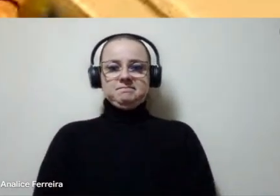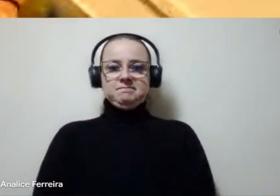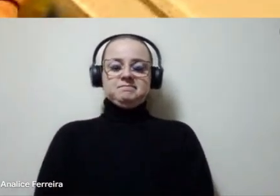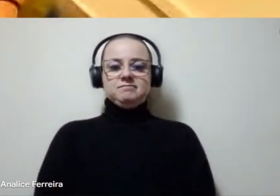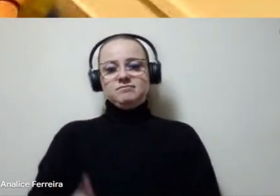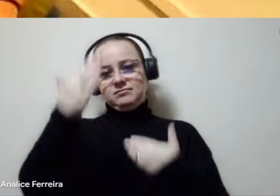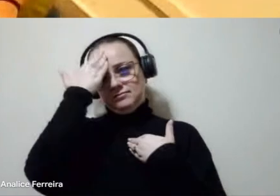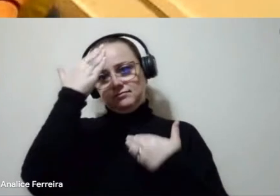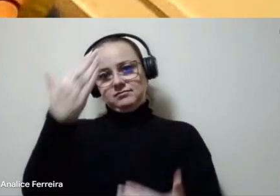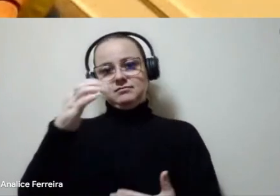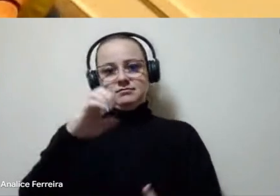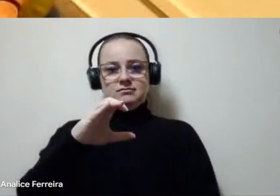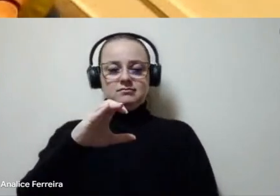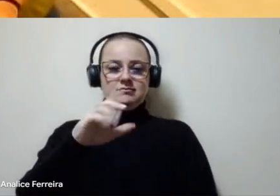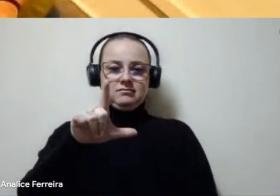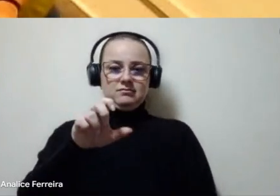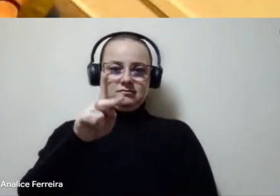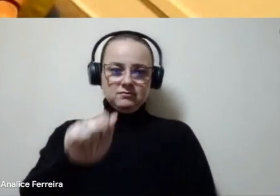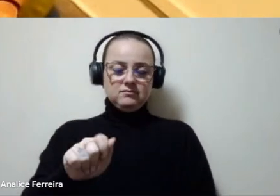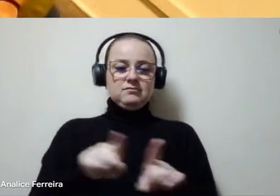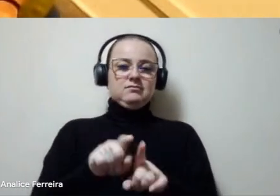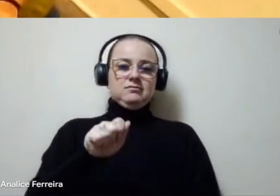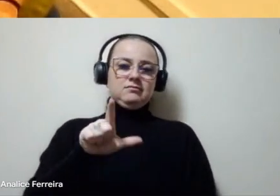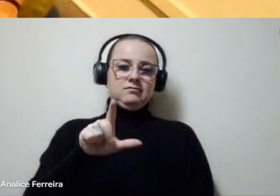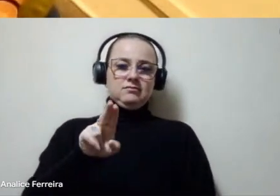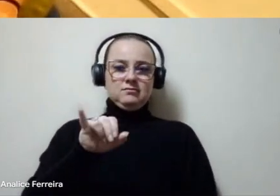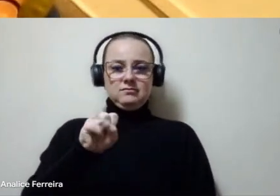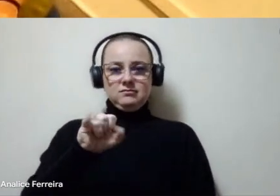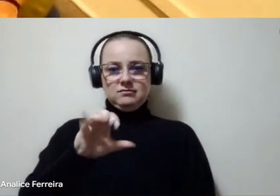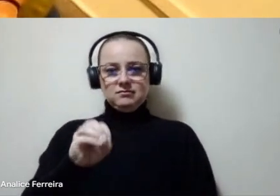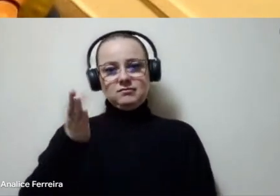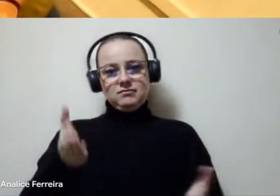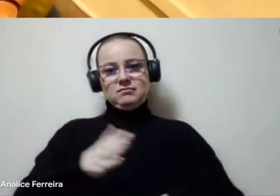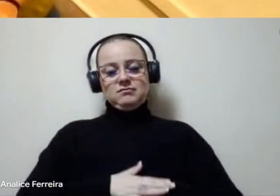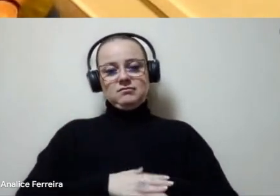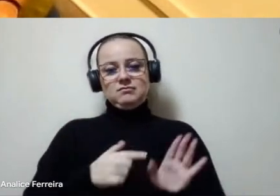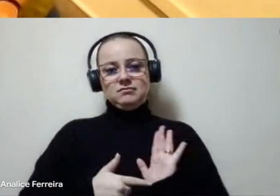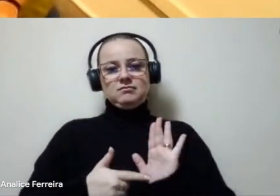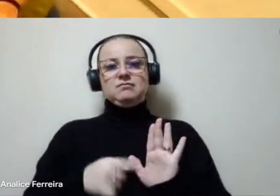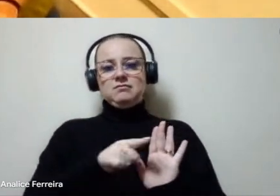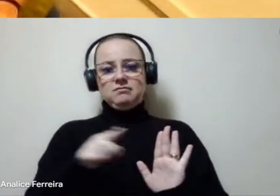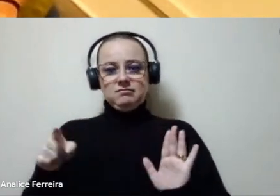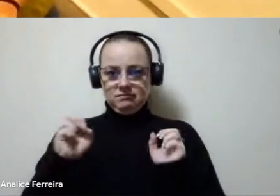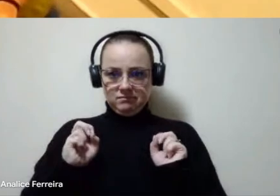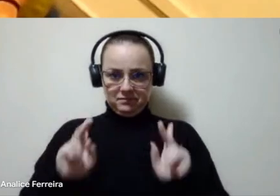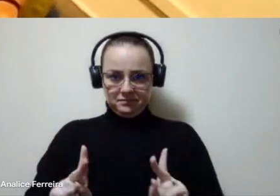Obrigado, Lerka, obrigado, Luísio, eu vou seguir agora, só um momento, eu vou apresentar aqui para vocês, tudo bem?